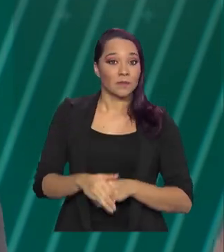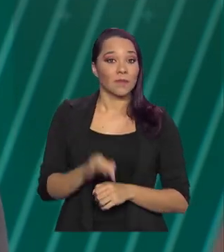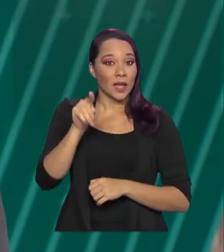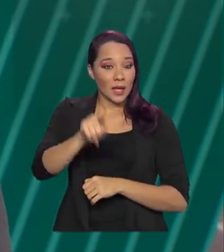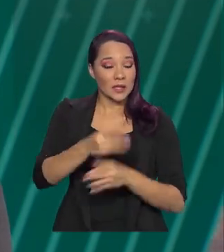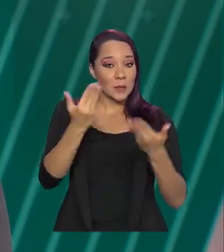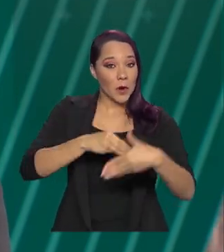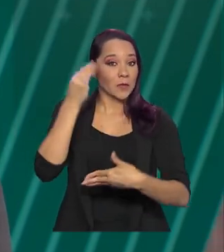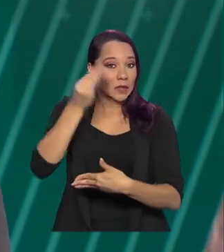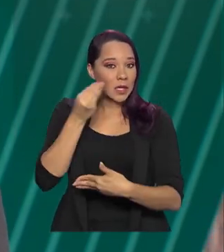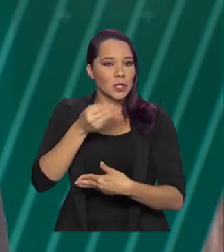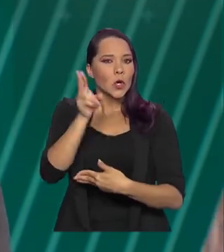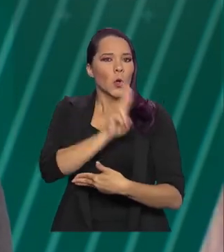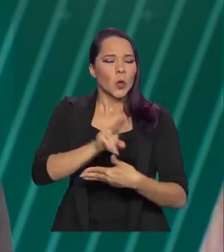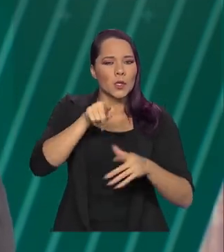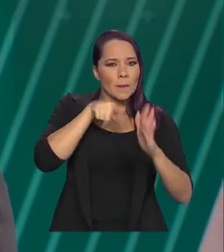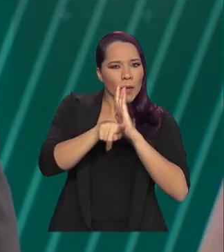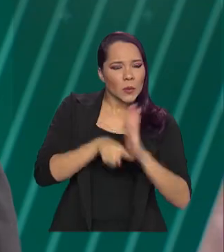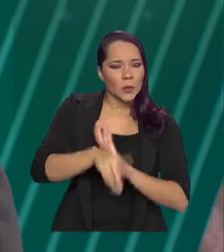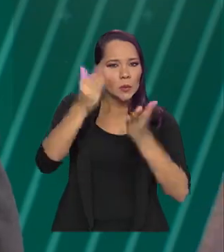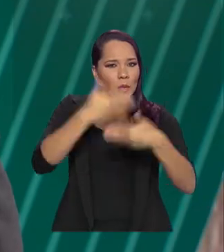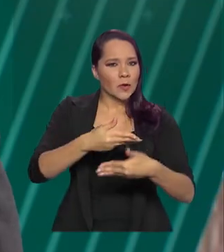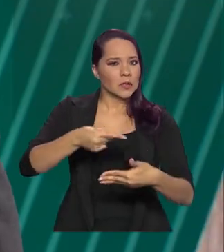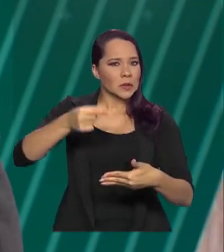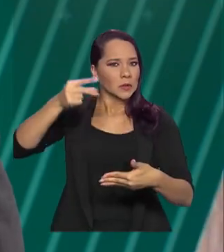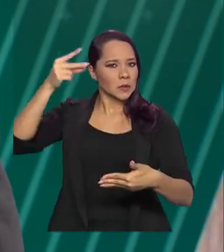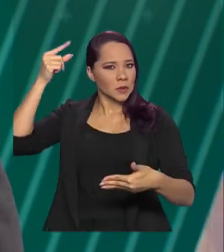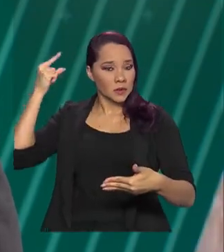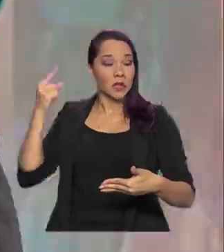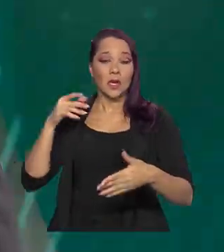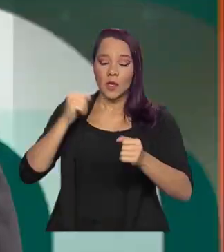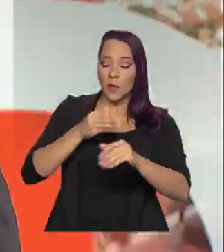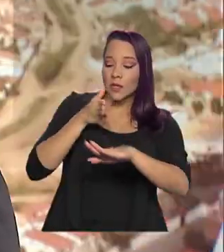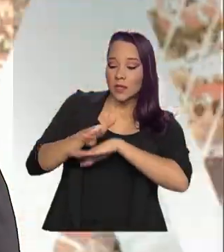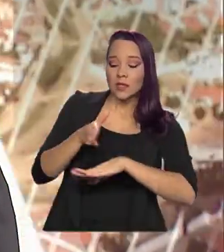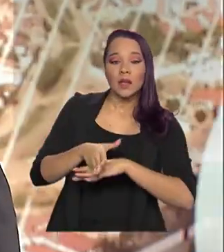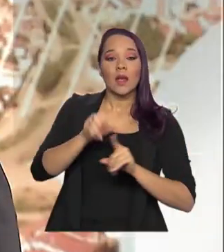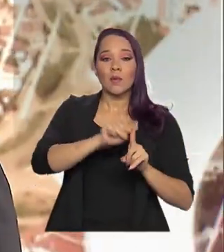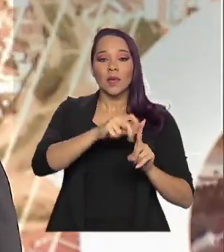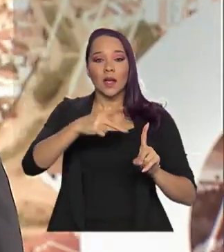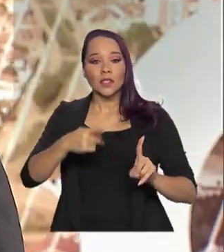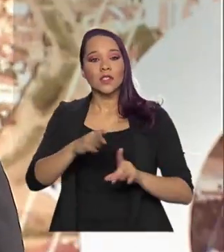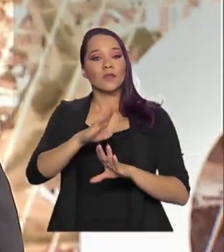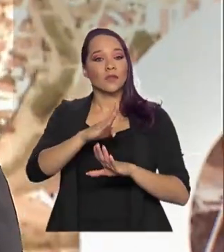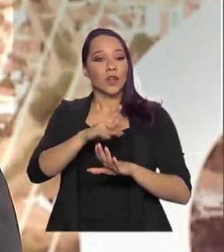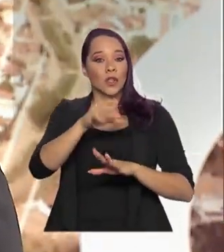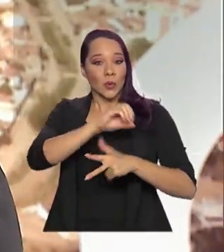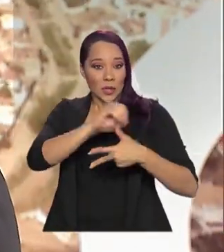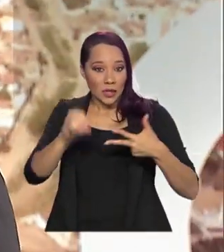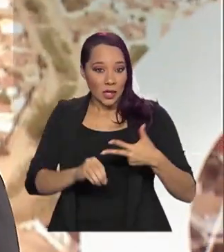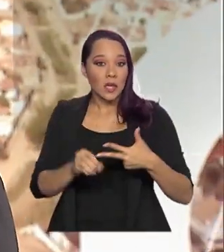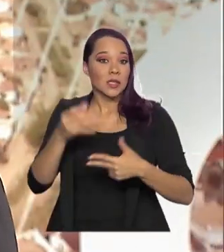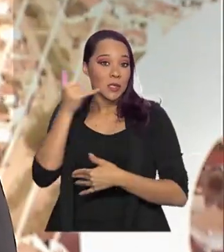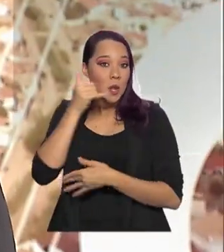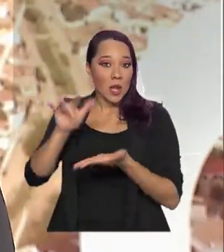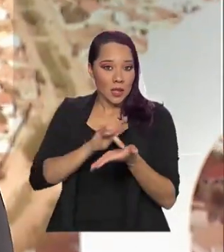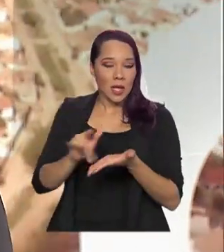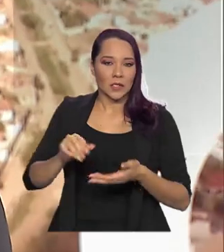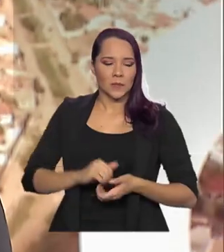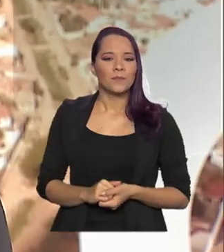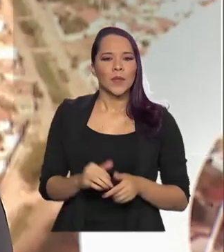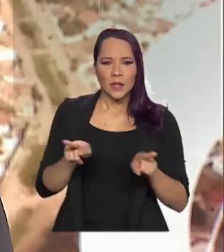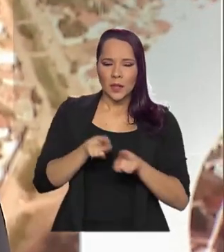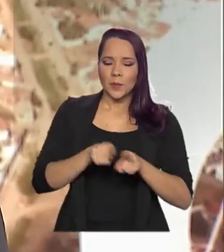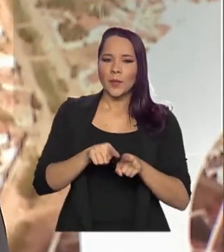questões de provas de anos anteriores e pode ser acessado pelo aplicativo do Enem em celular ou tablet. A versão em língua